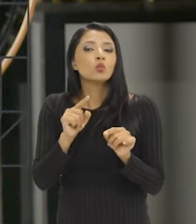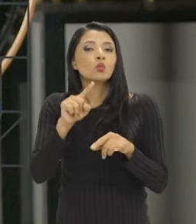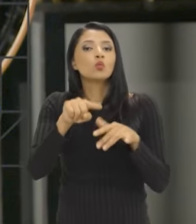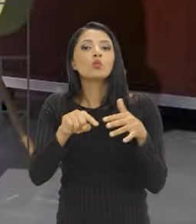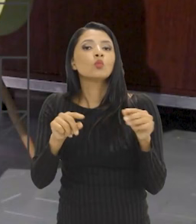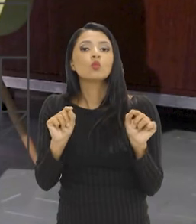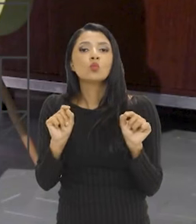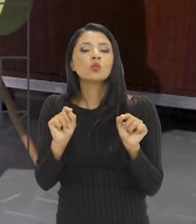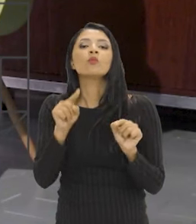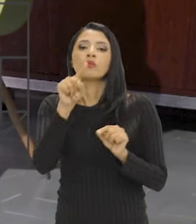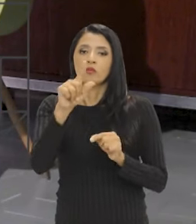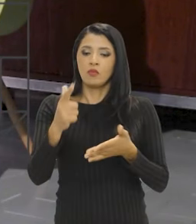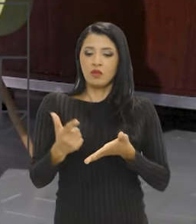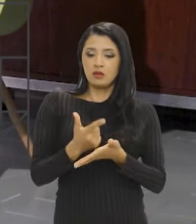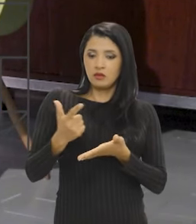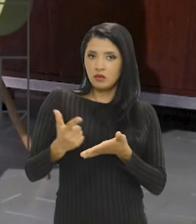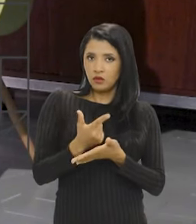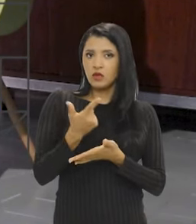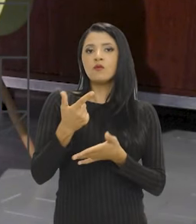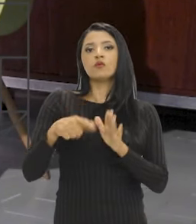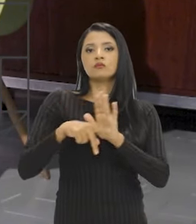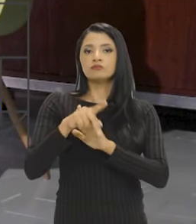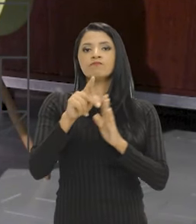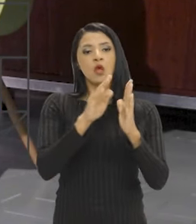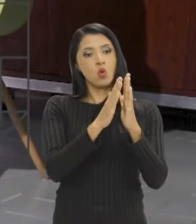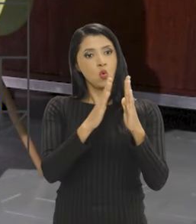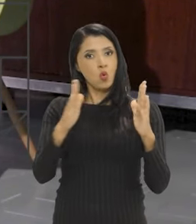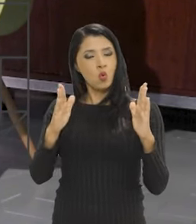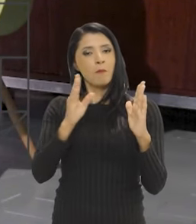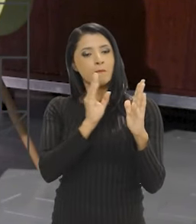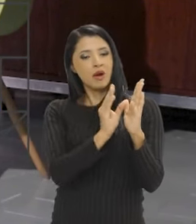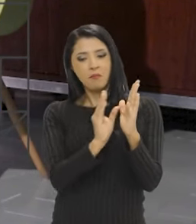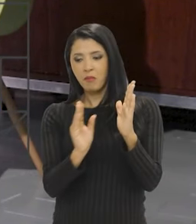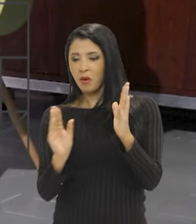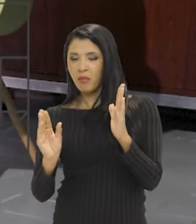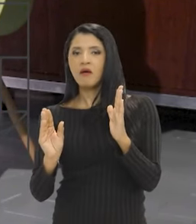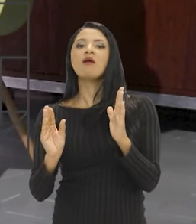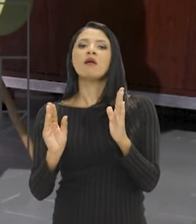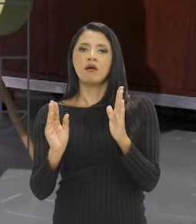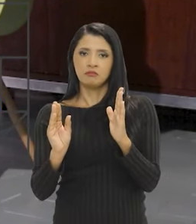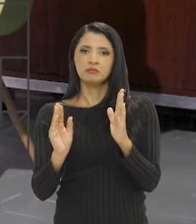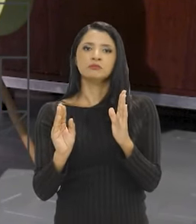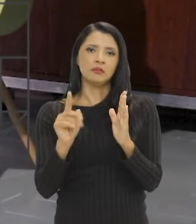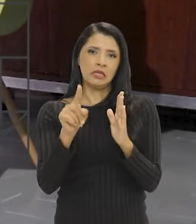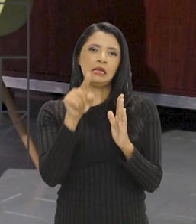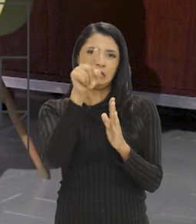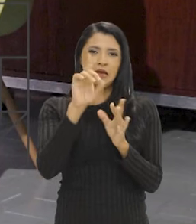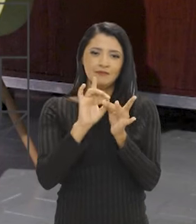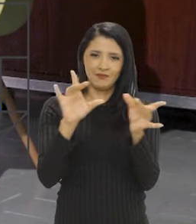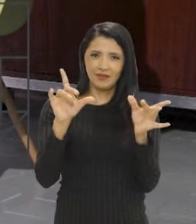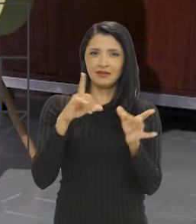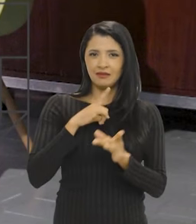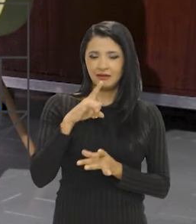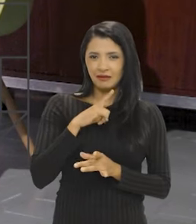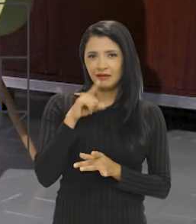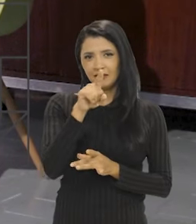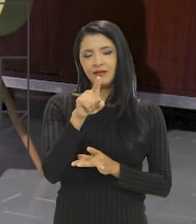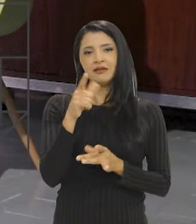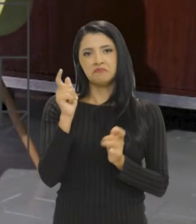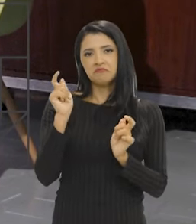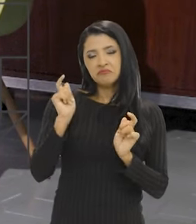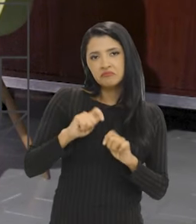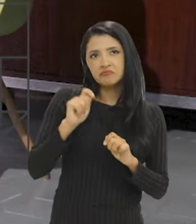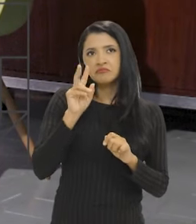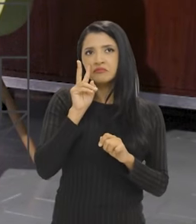livros que compõem as coleções e que aquilo que está disponível,